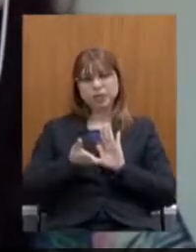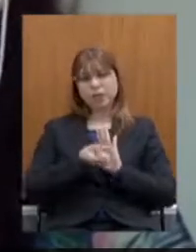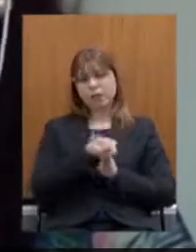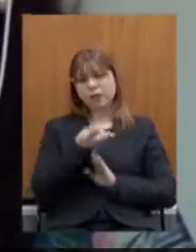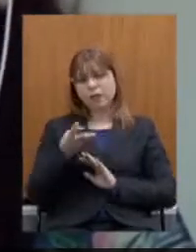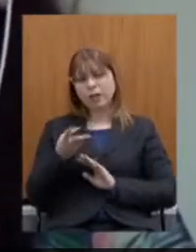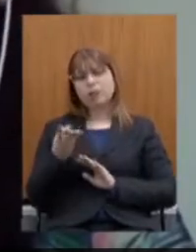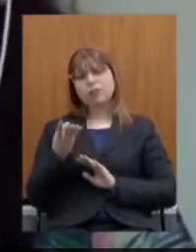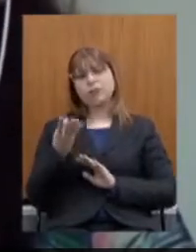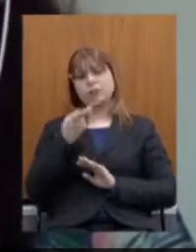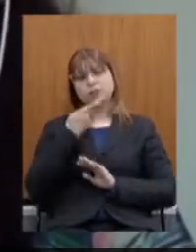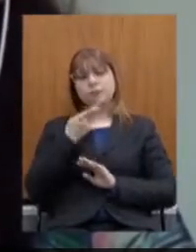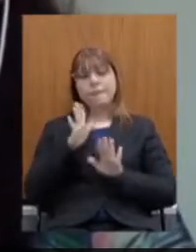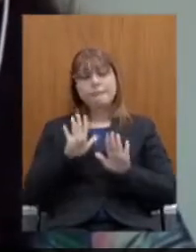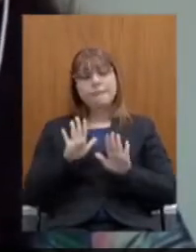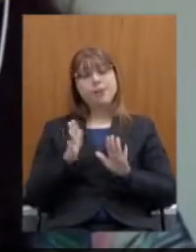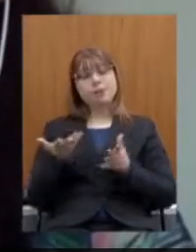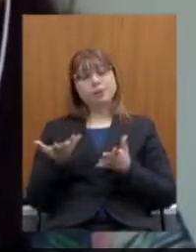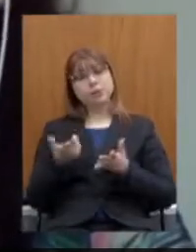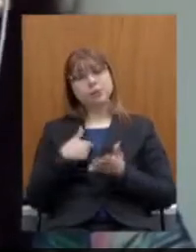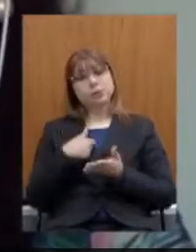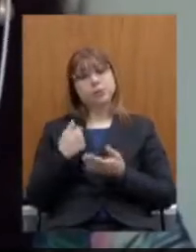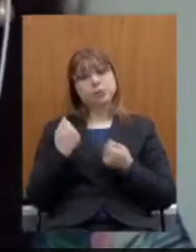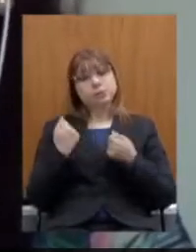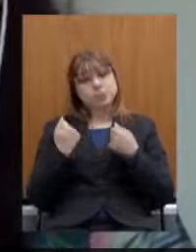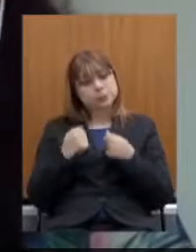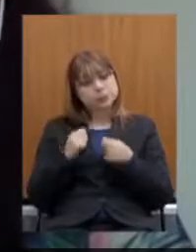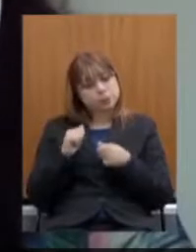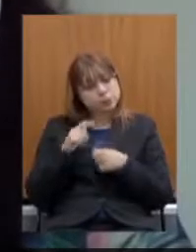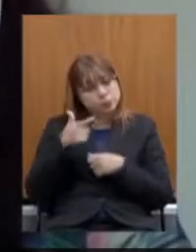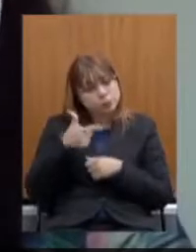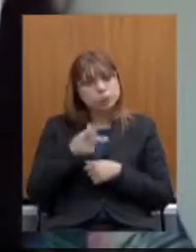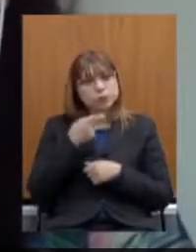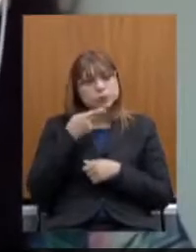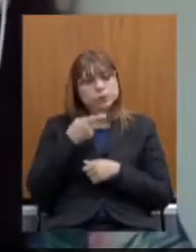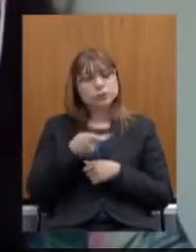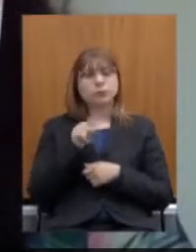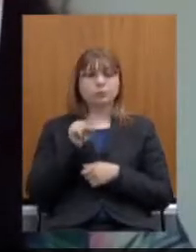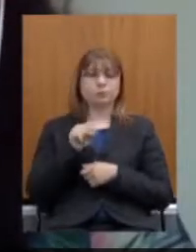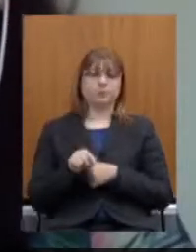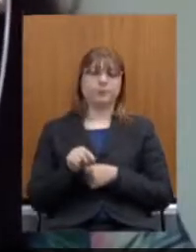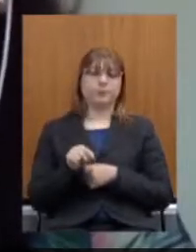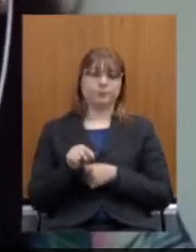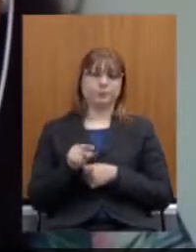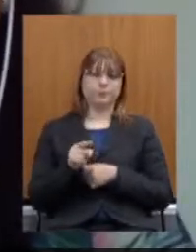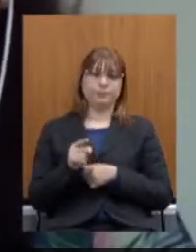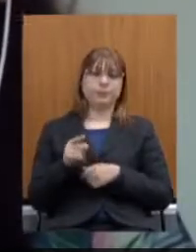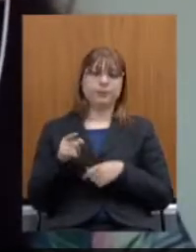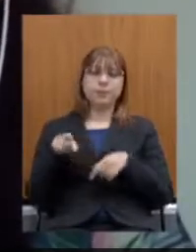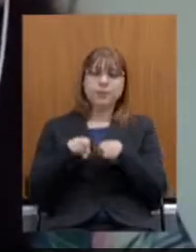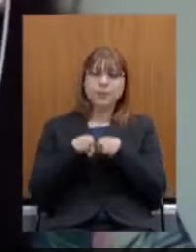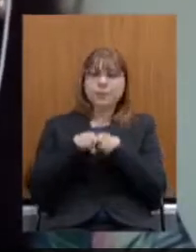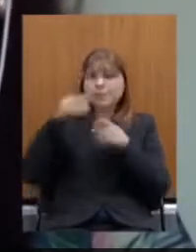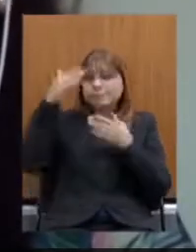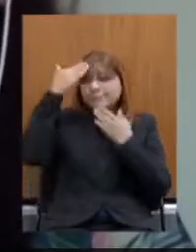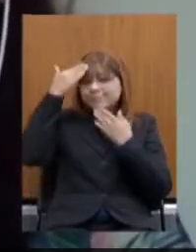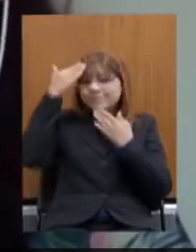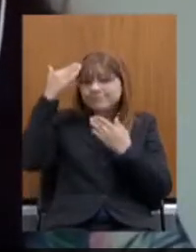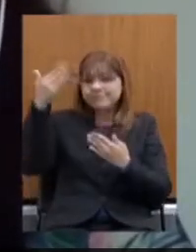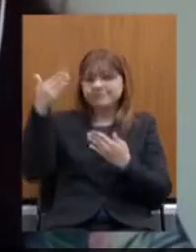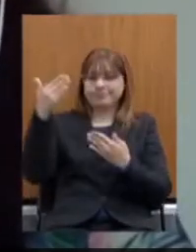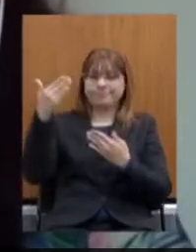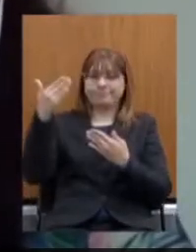preciso acentuar, destacar um agradecimento especial ao